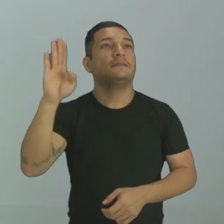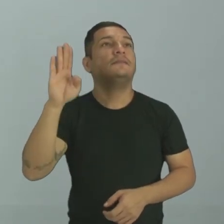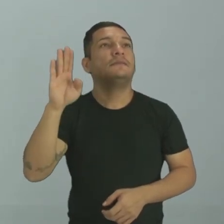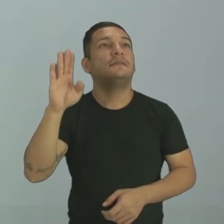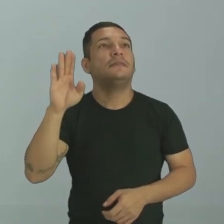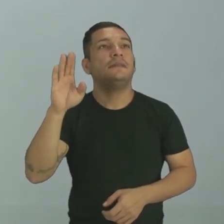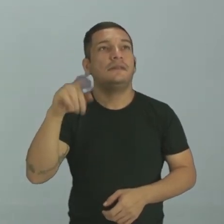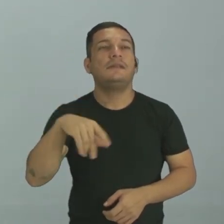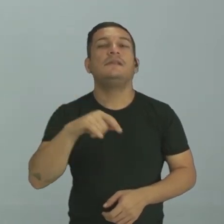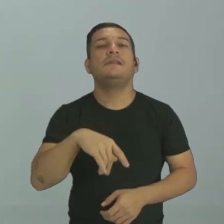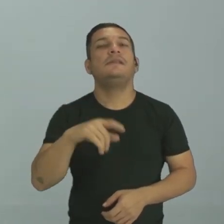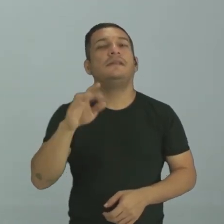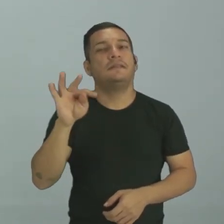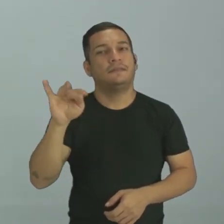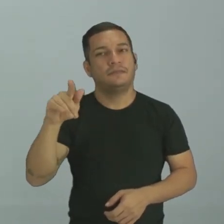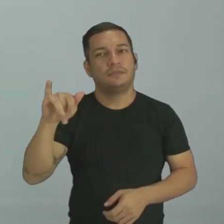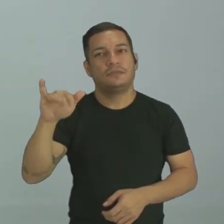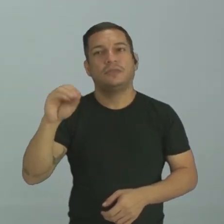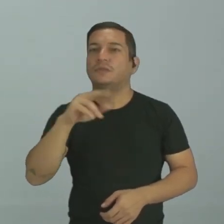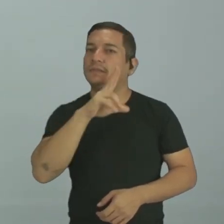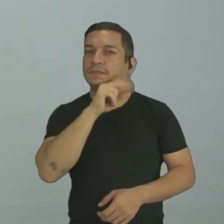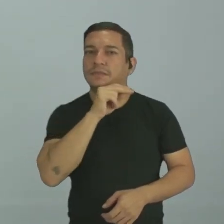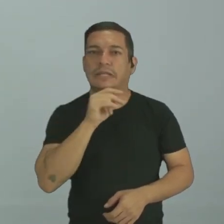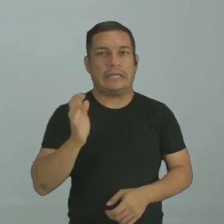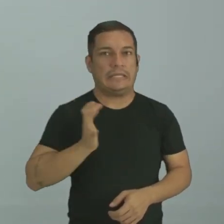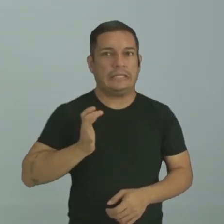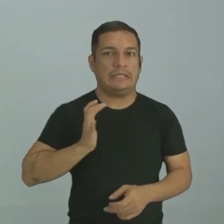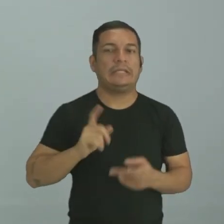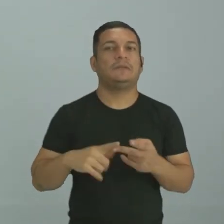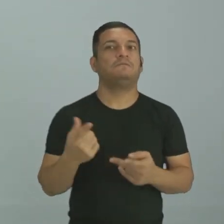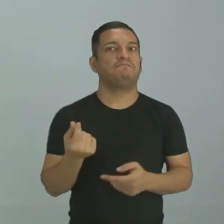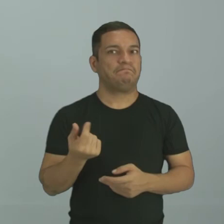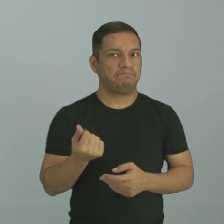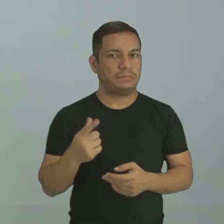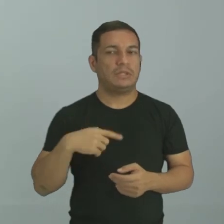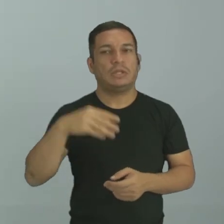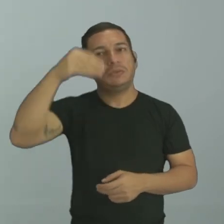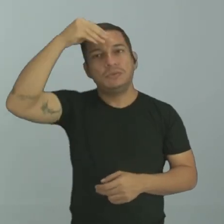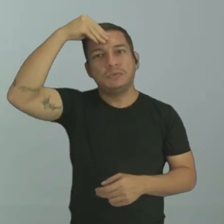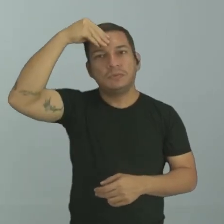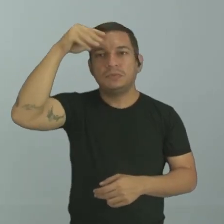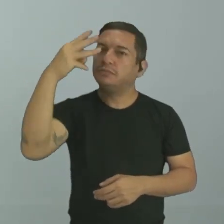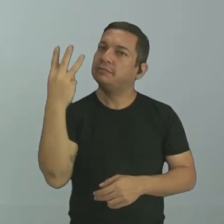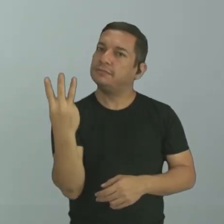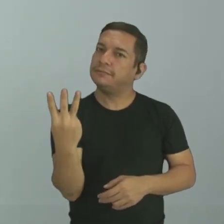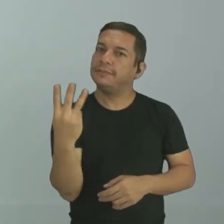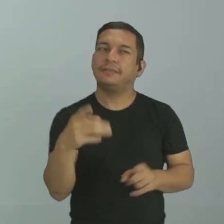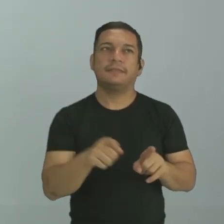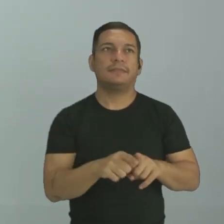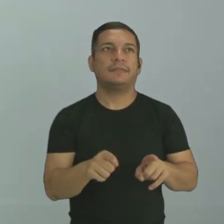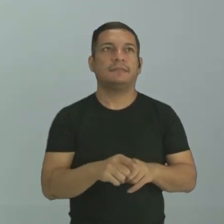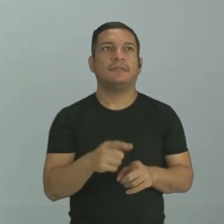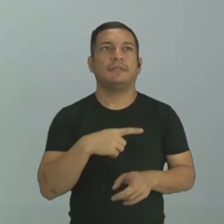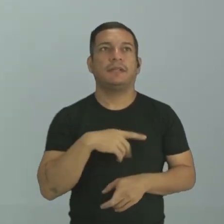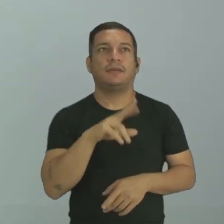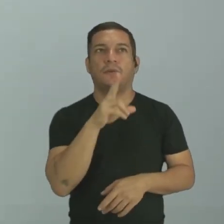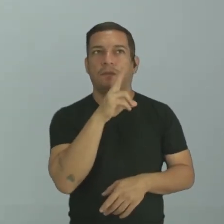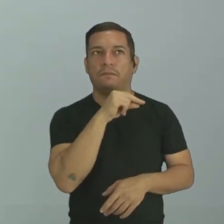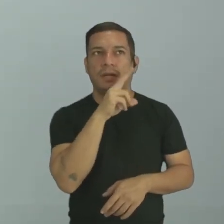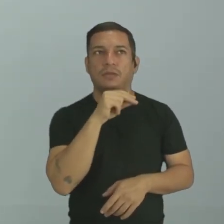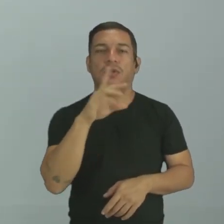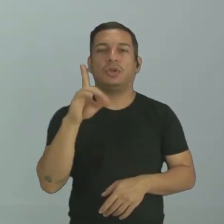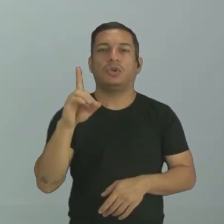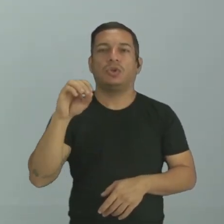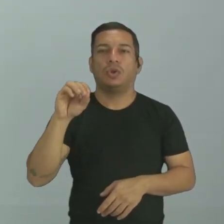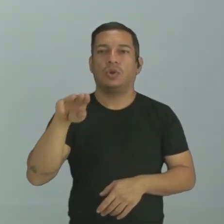gibi? O tio Patinhas, né? Que ele é rico, milionário, tem muito dinheiro, tem sobrinhos, né? Inclusive o Pato Donald, né? Que é bem